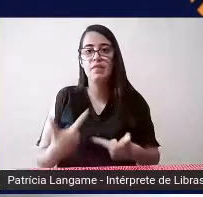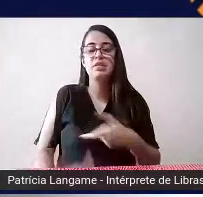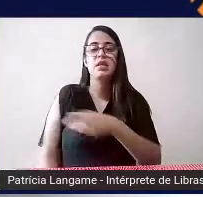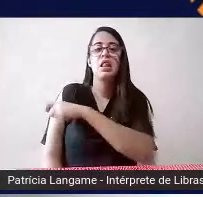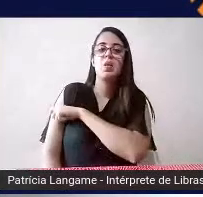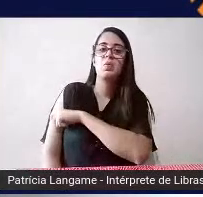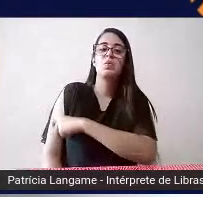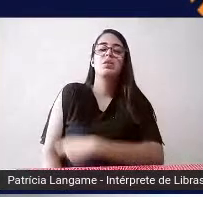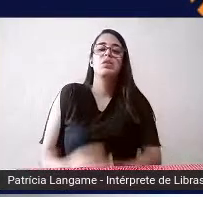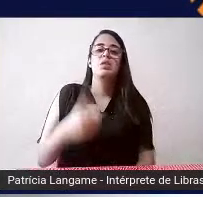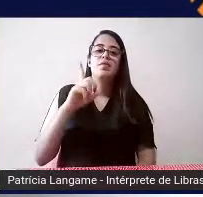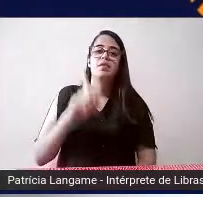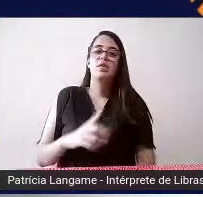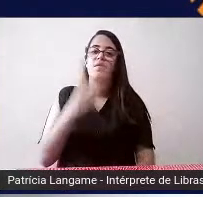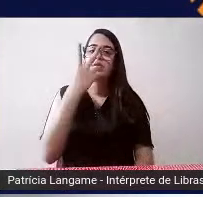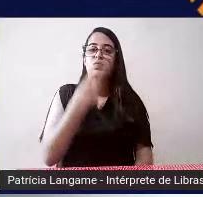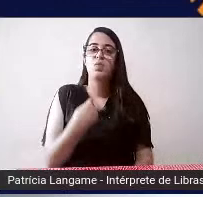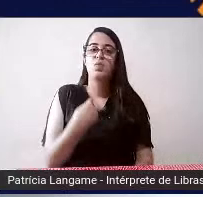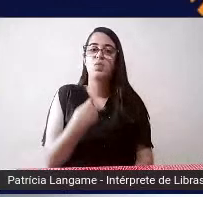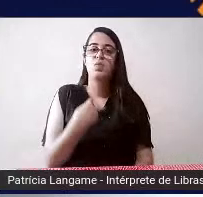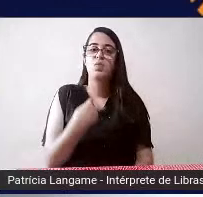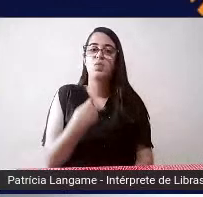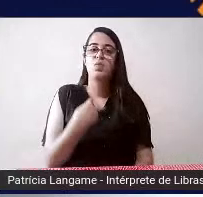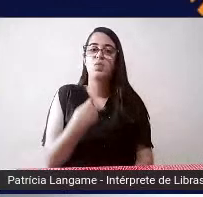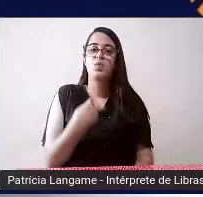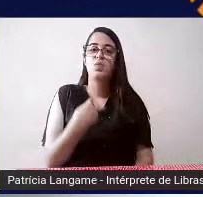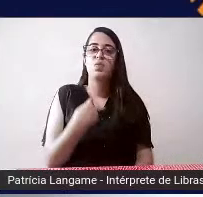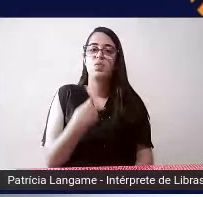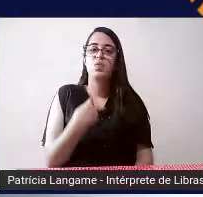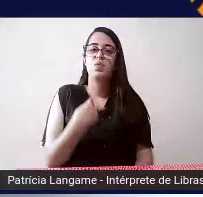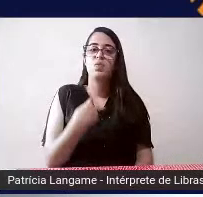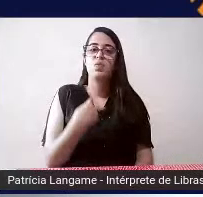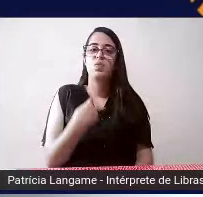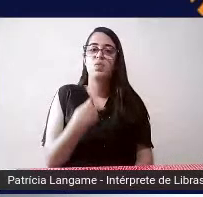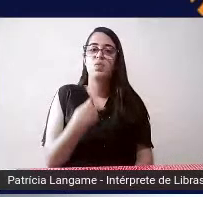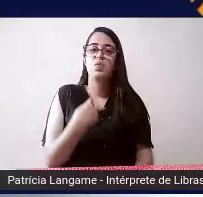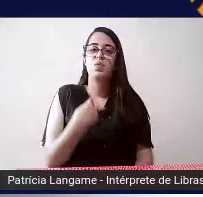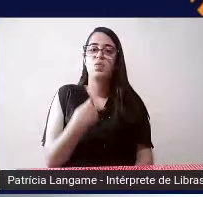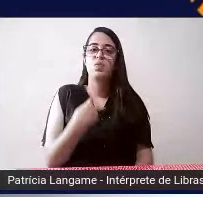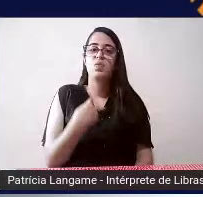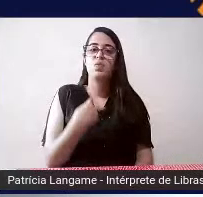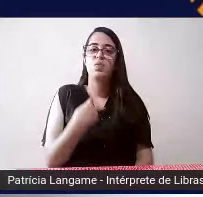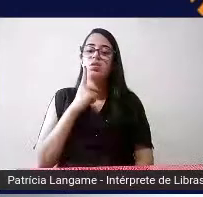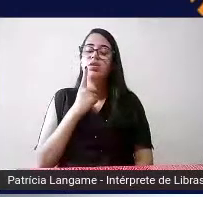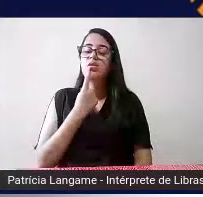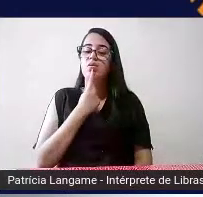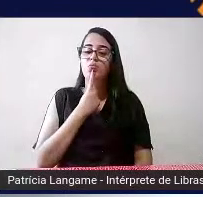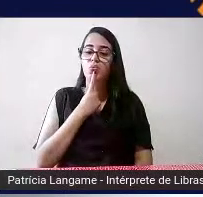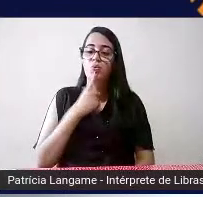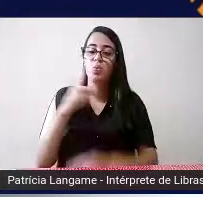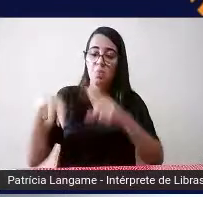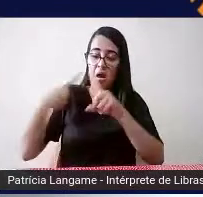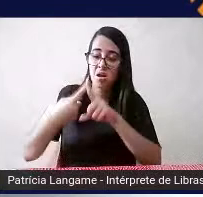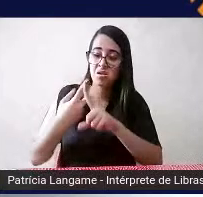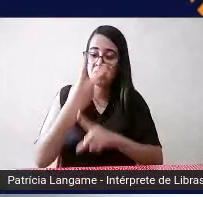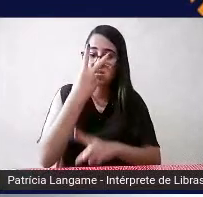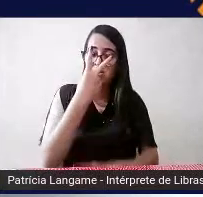deficiência visual você imagina ter um aluno cego na sua sala ou surdo autista e mais 40 em sala é